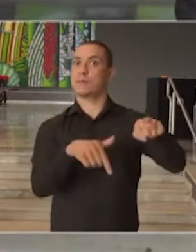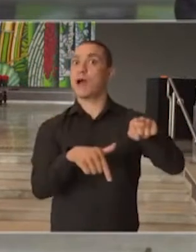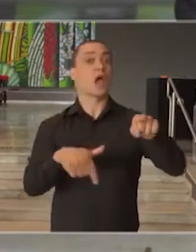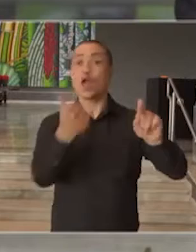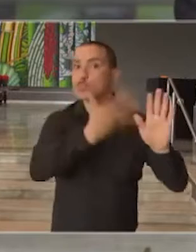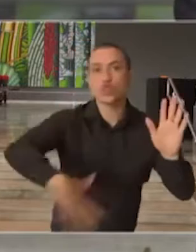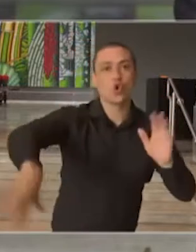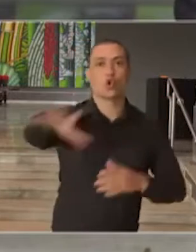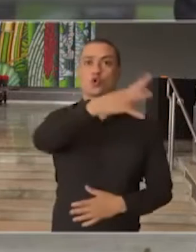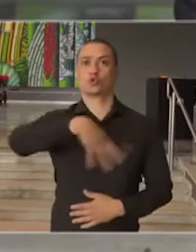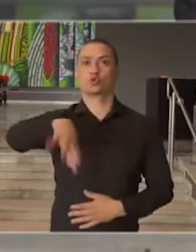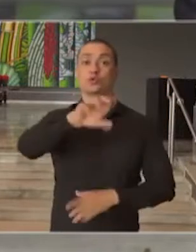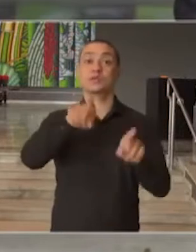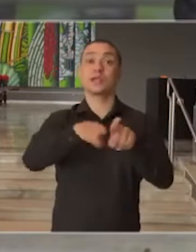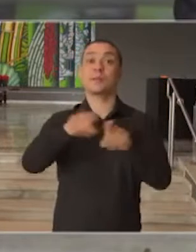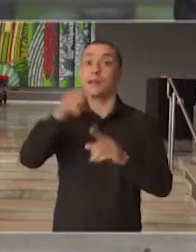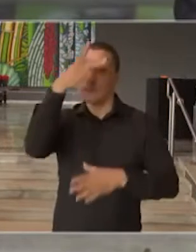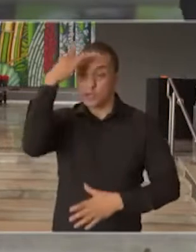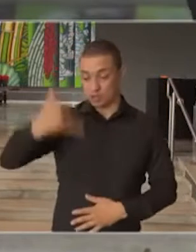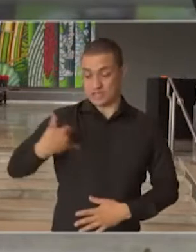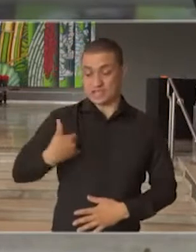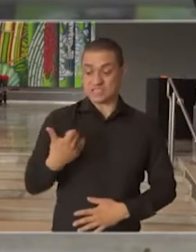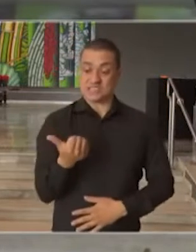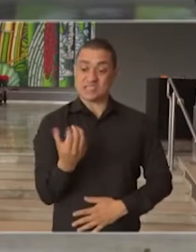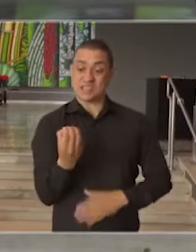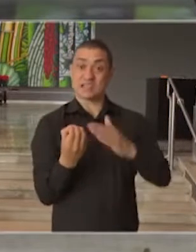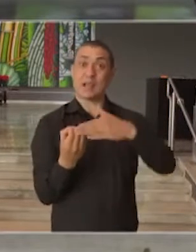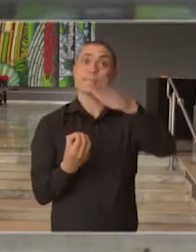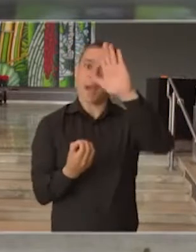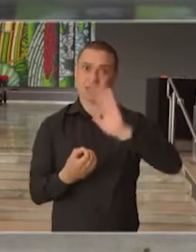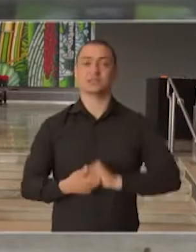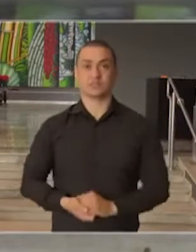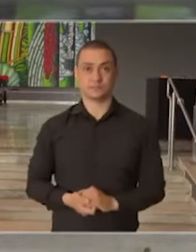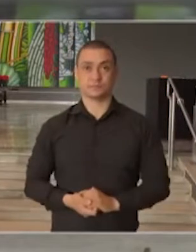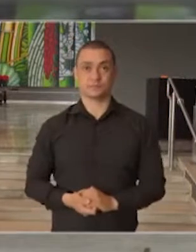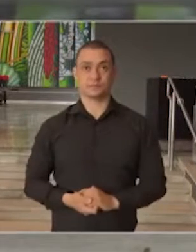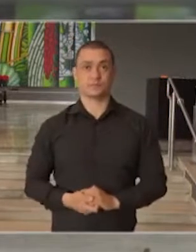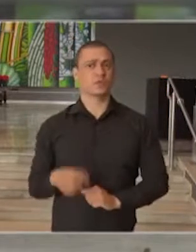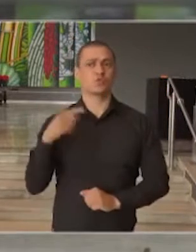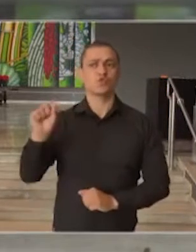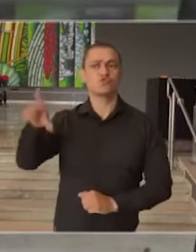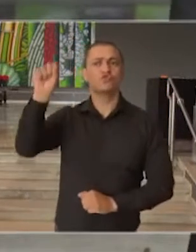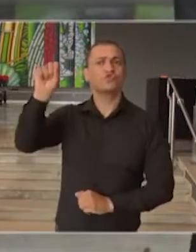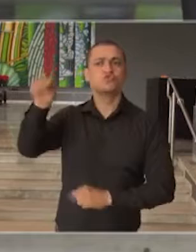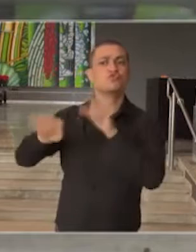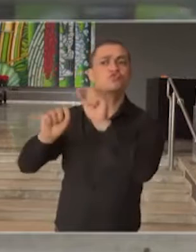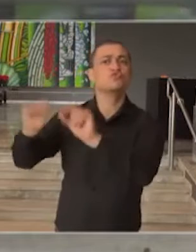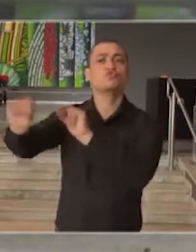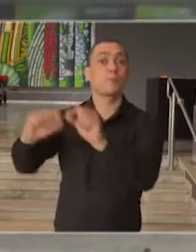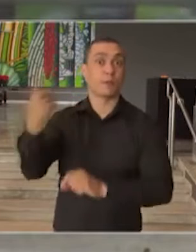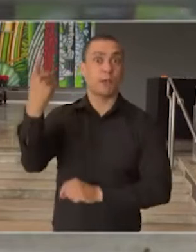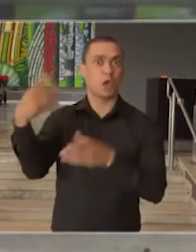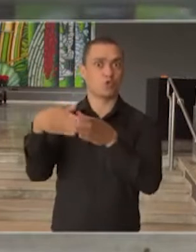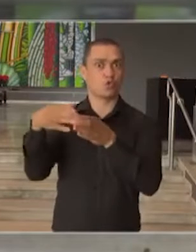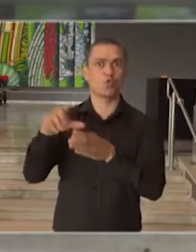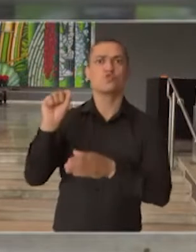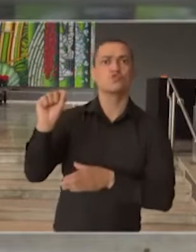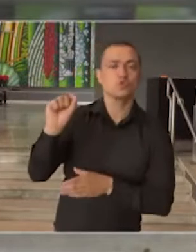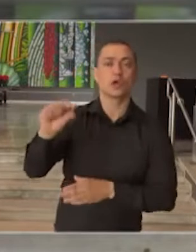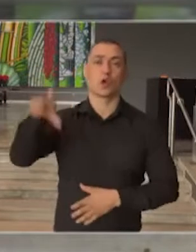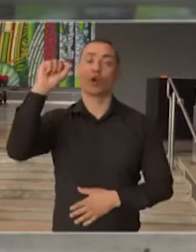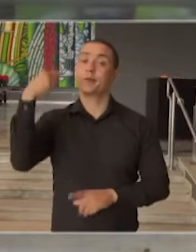e pessoas com mais de 60 anos. A escolha do público-alvo para esta fase 1